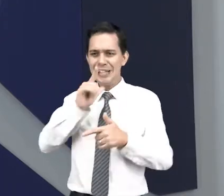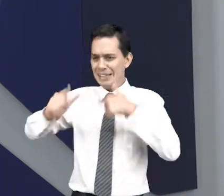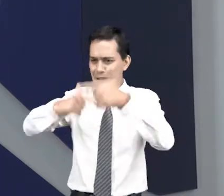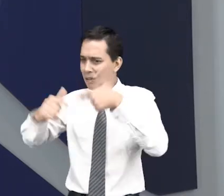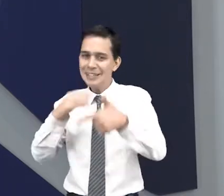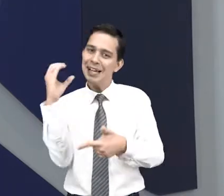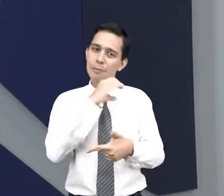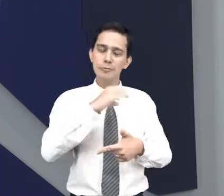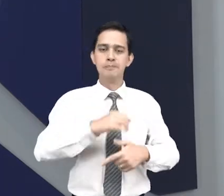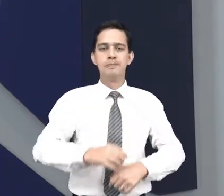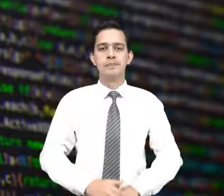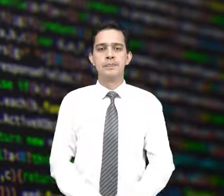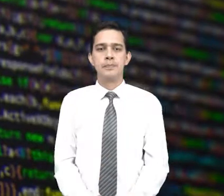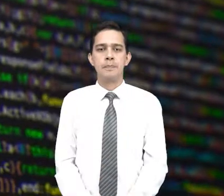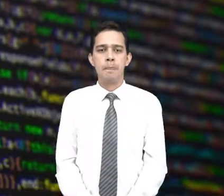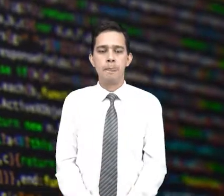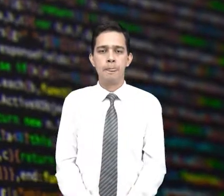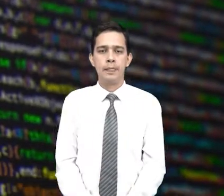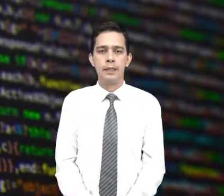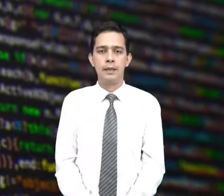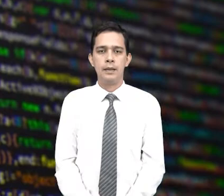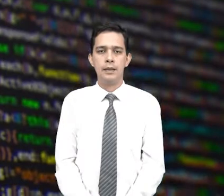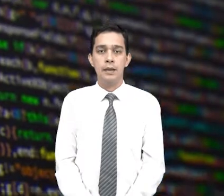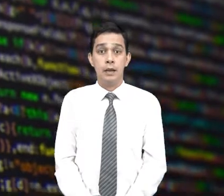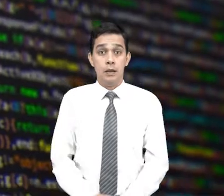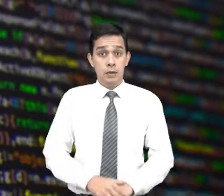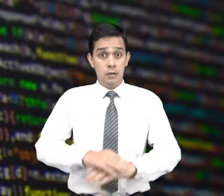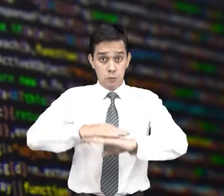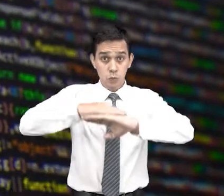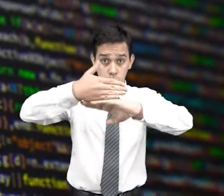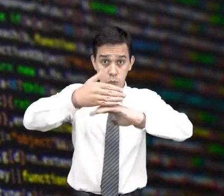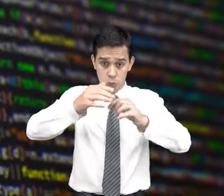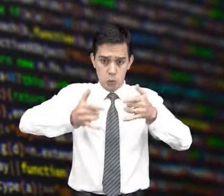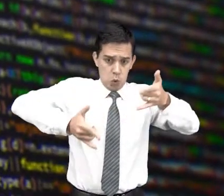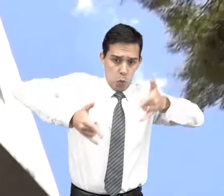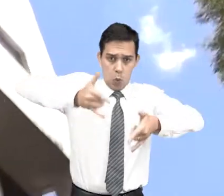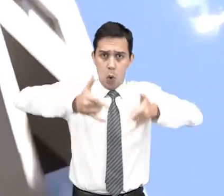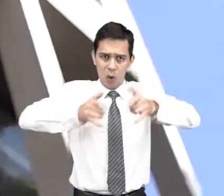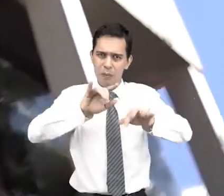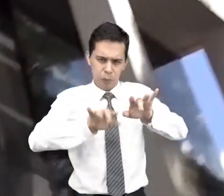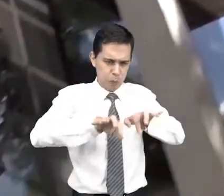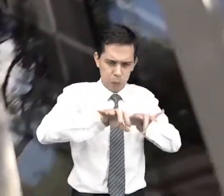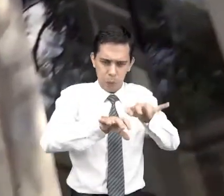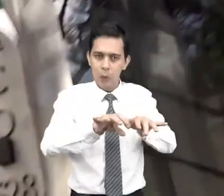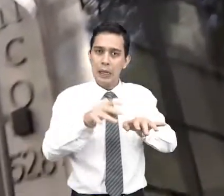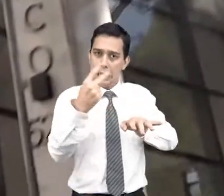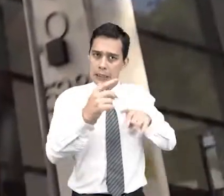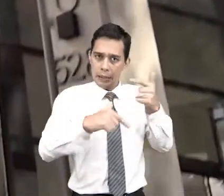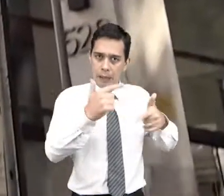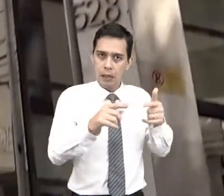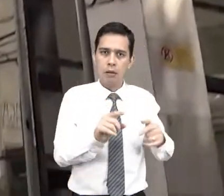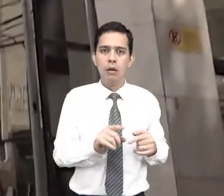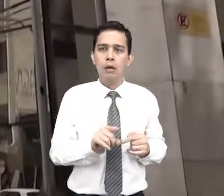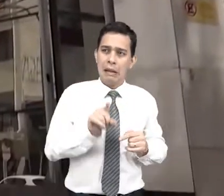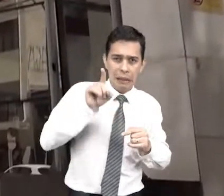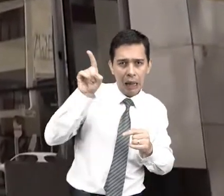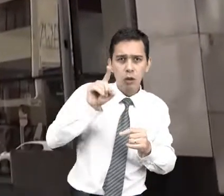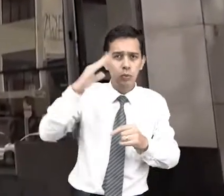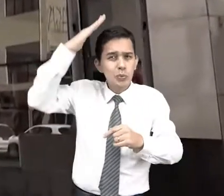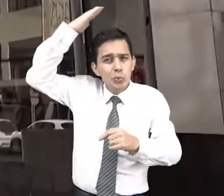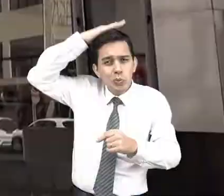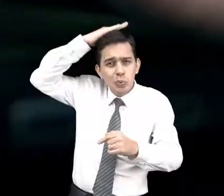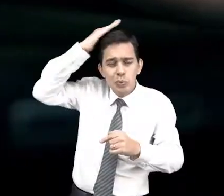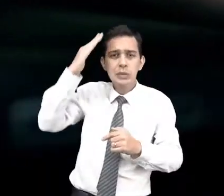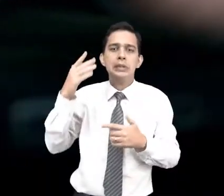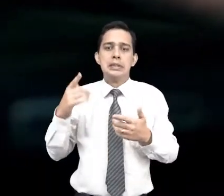procedimentos. A espécie de robô criada no início deste ano no Tribunal Regional do Trabalho do Paraná, da nona